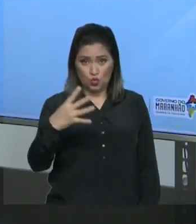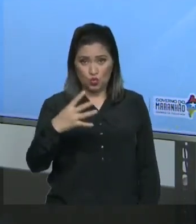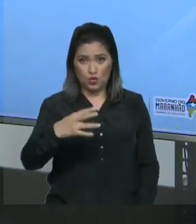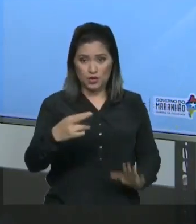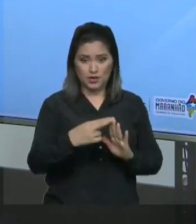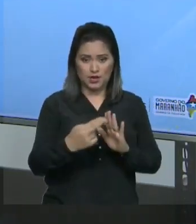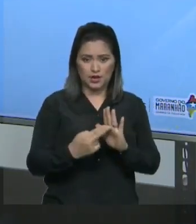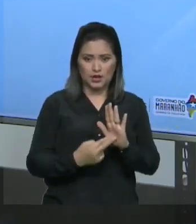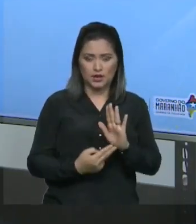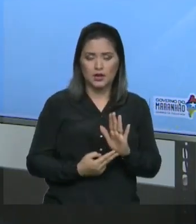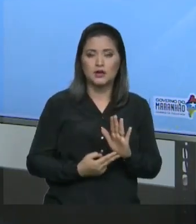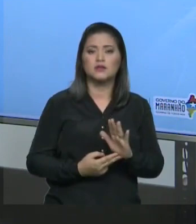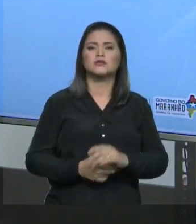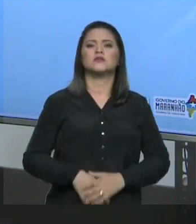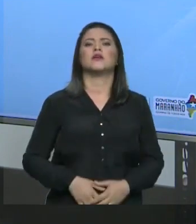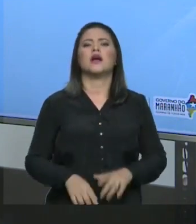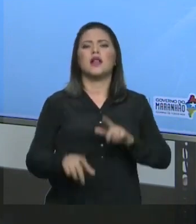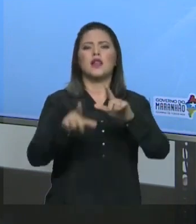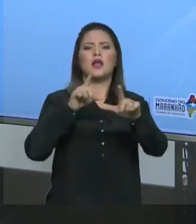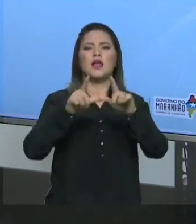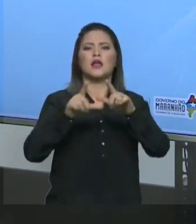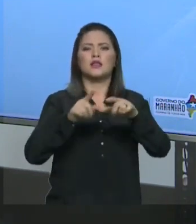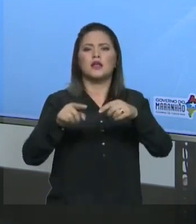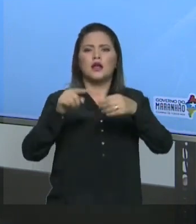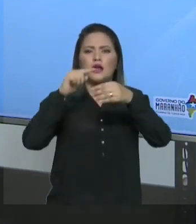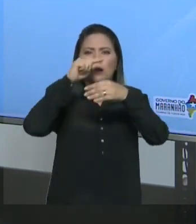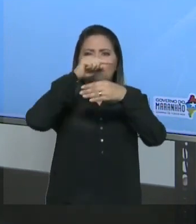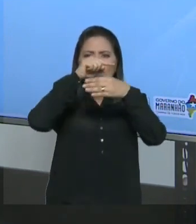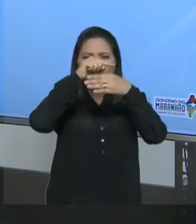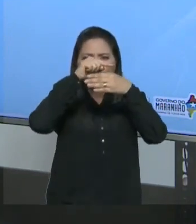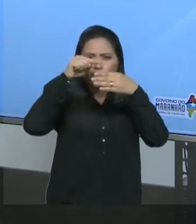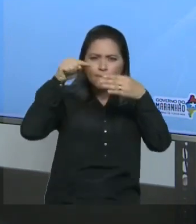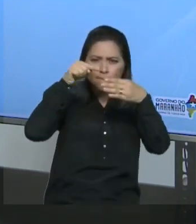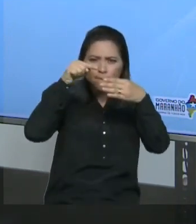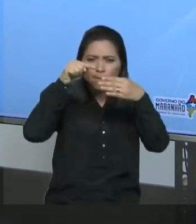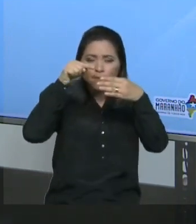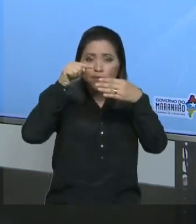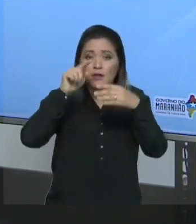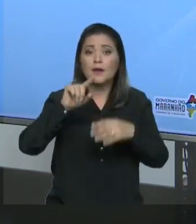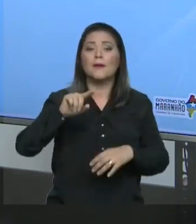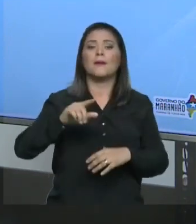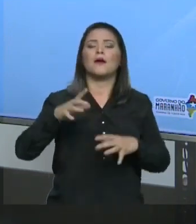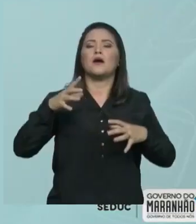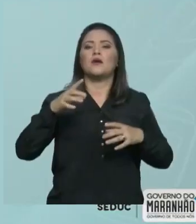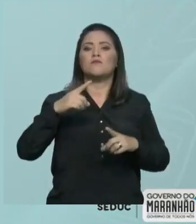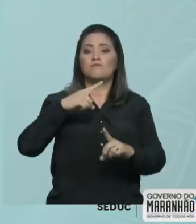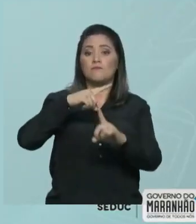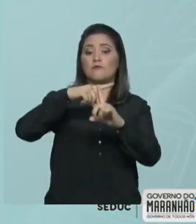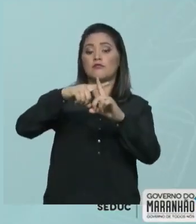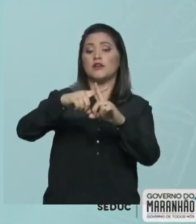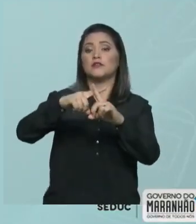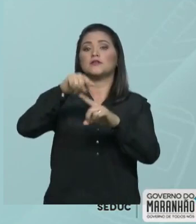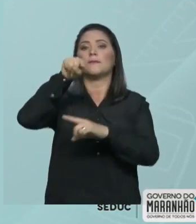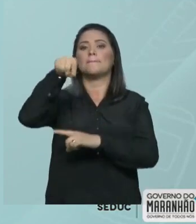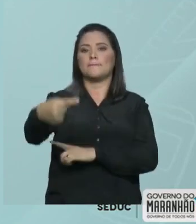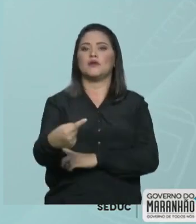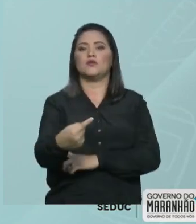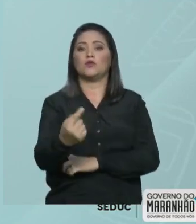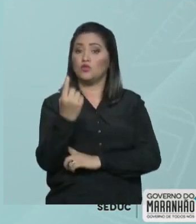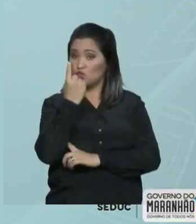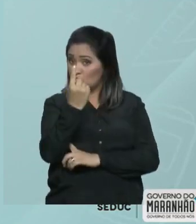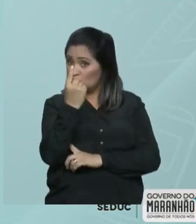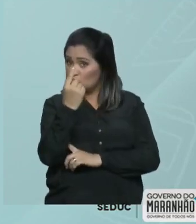símbolo, seu valor passa a ser multiplicado por 1.000. Um traço multiplica por 1.000.